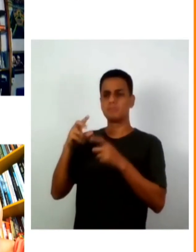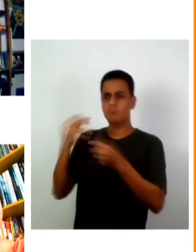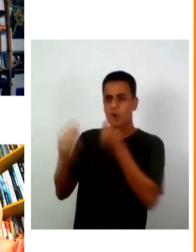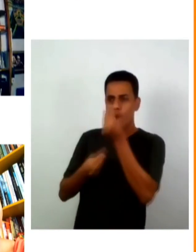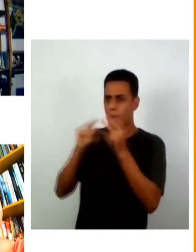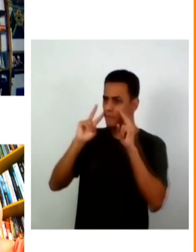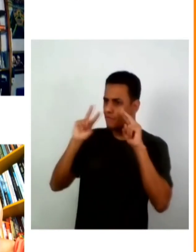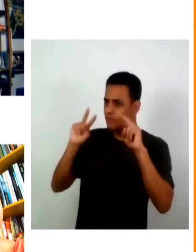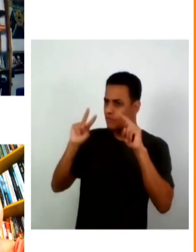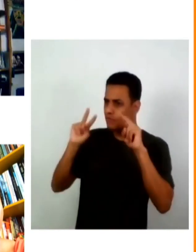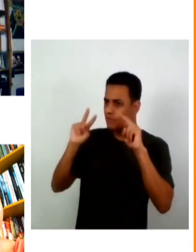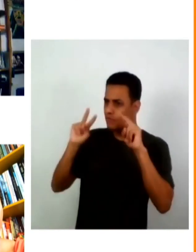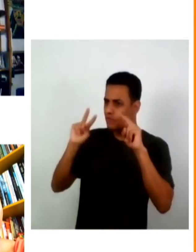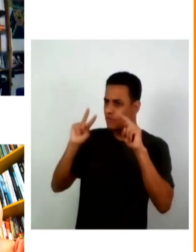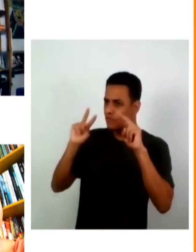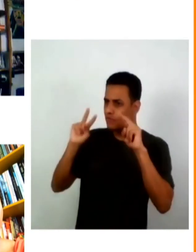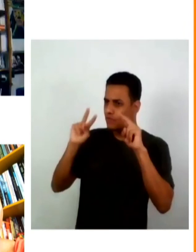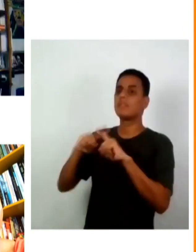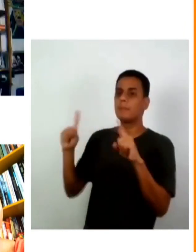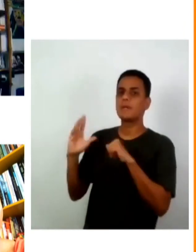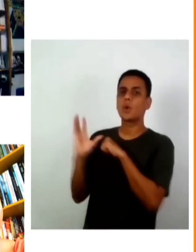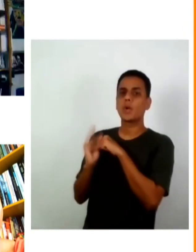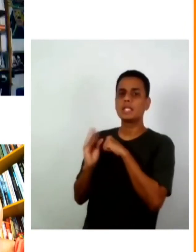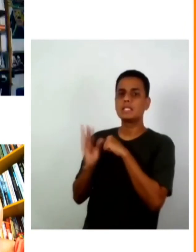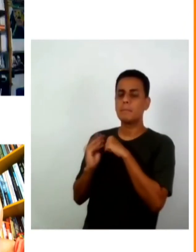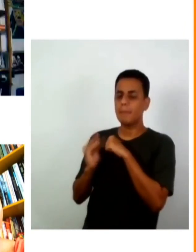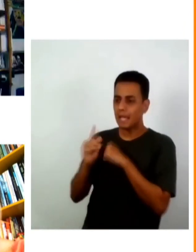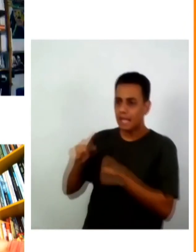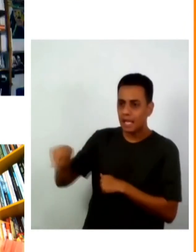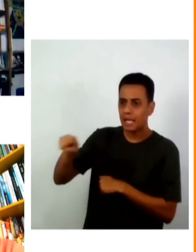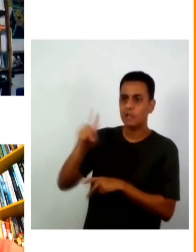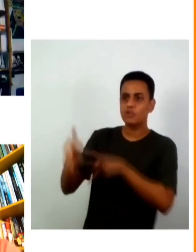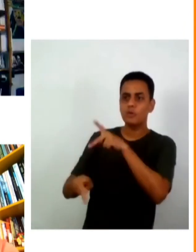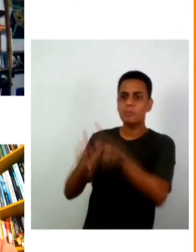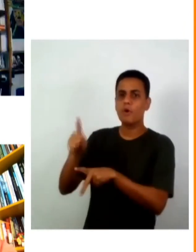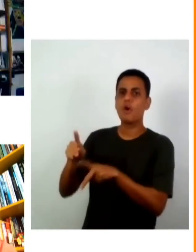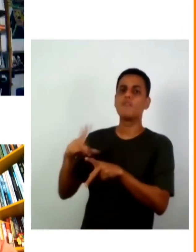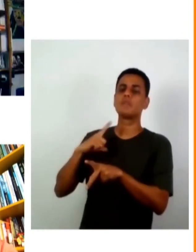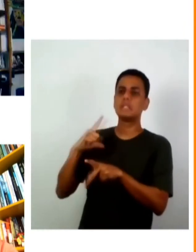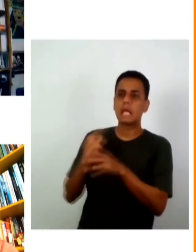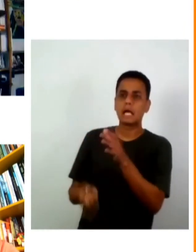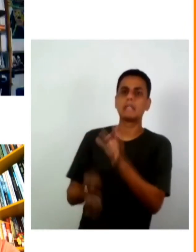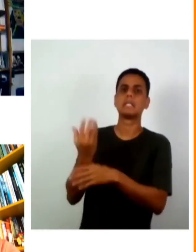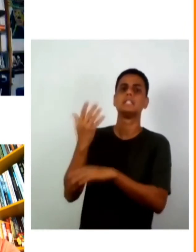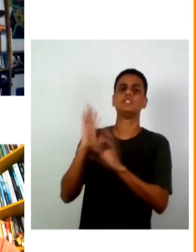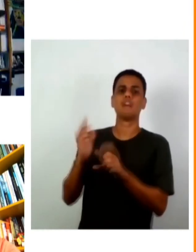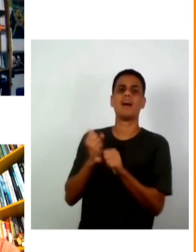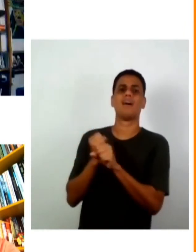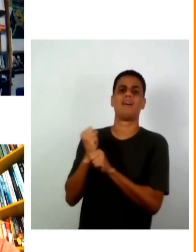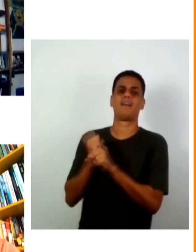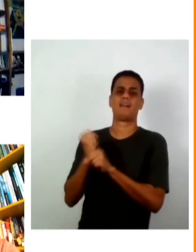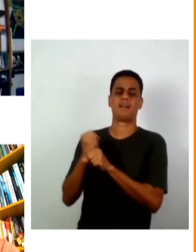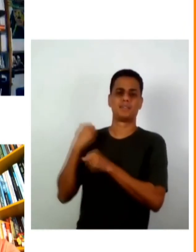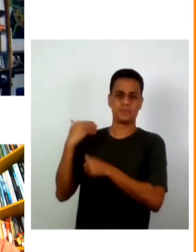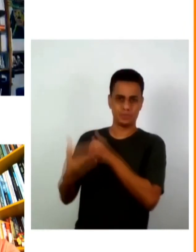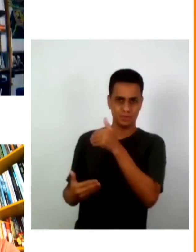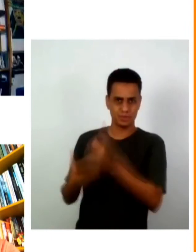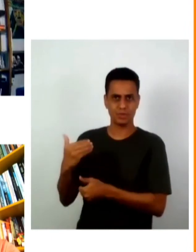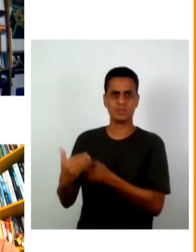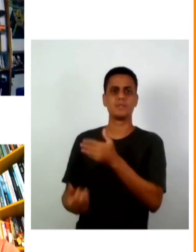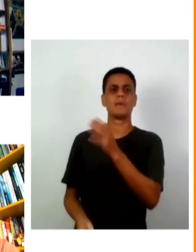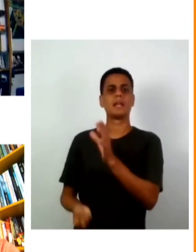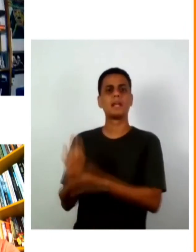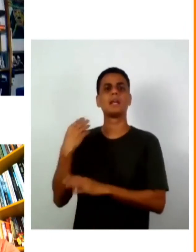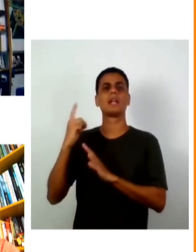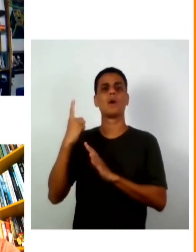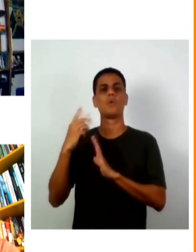pelo menos os conhecimentos e olhar da forma como a população negra vem empreendendo há tantos anos e a partir daí criar um método e